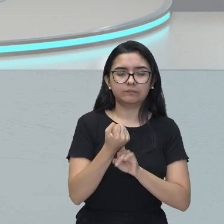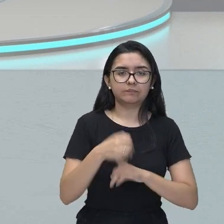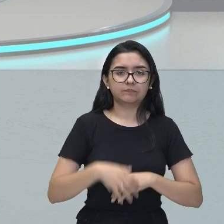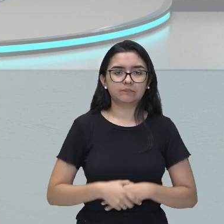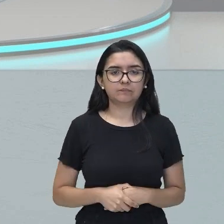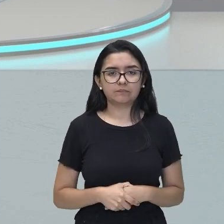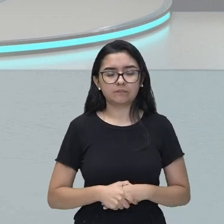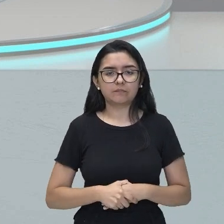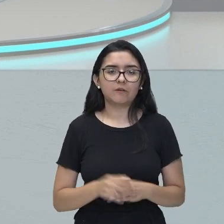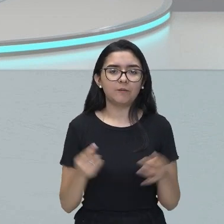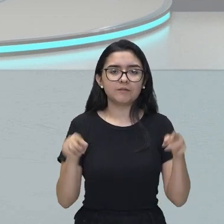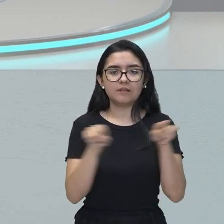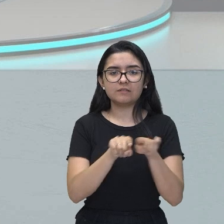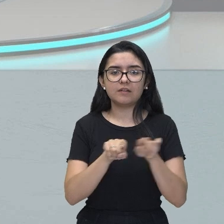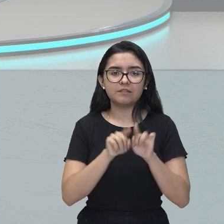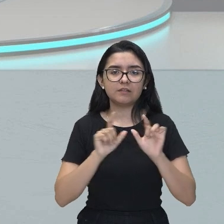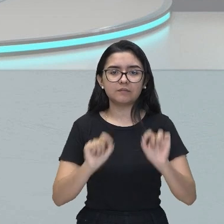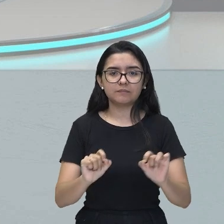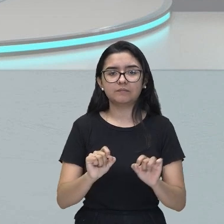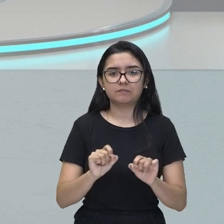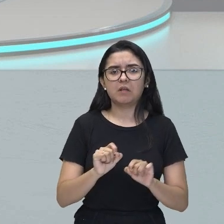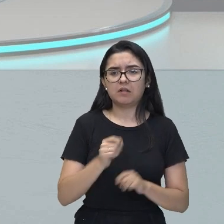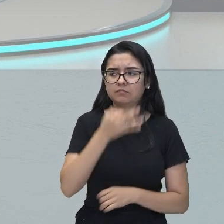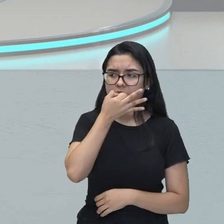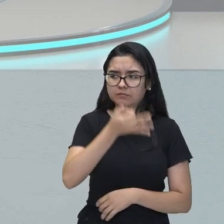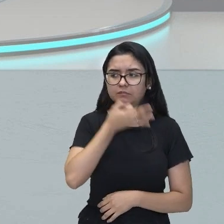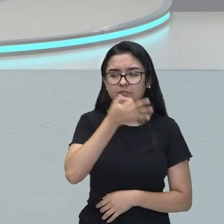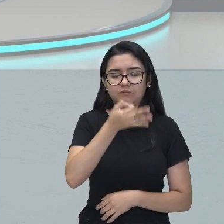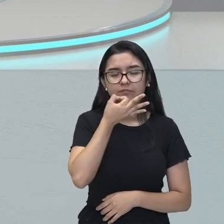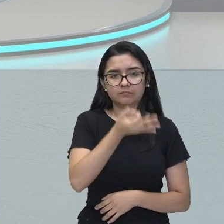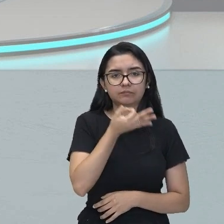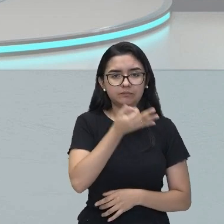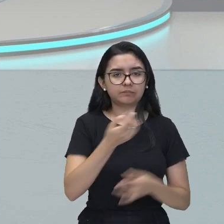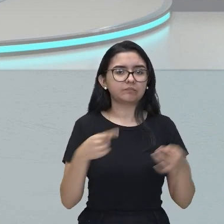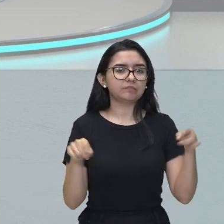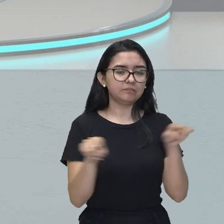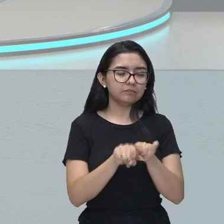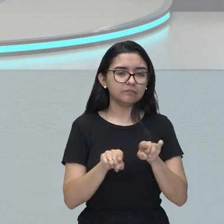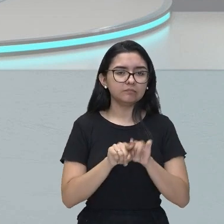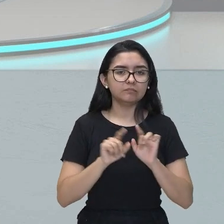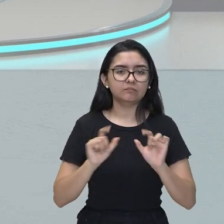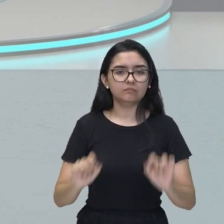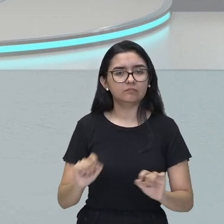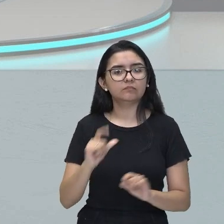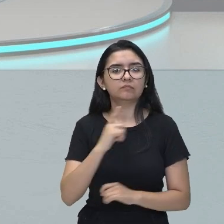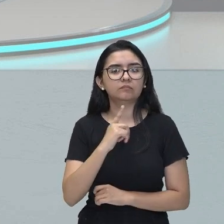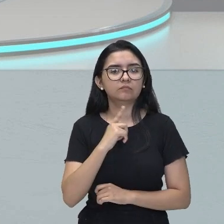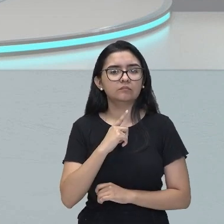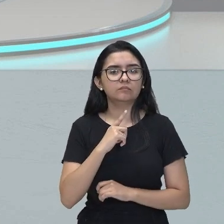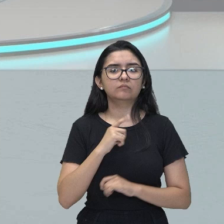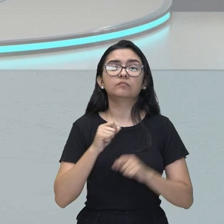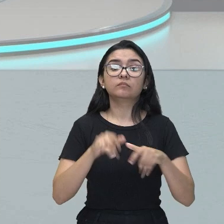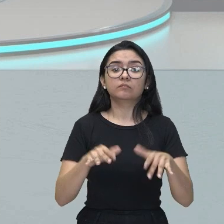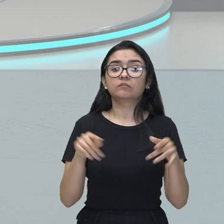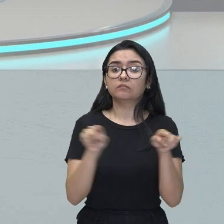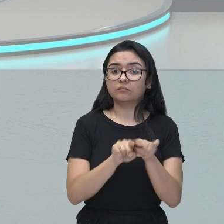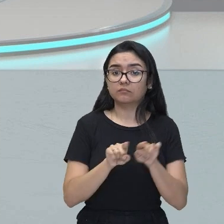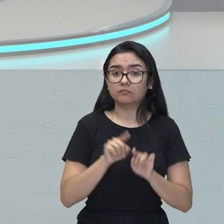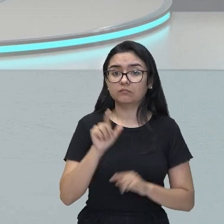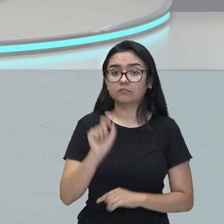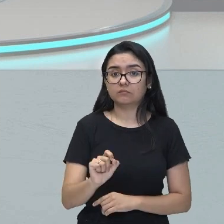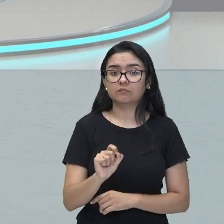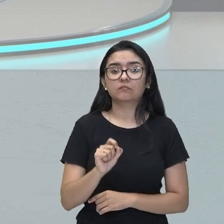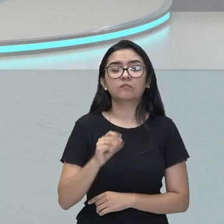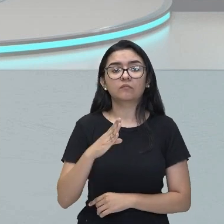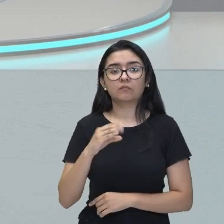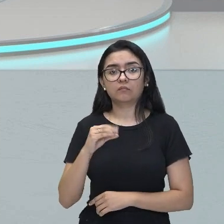Seu forte senso crítico rendeu-lhe o epiteto ou alcunha de Boca